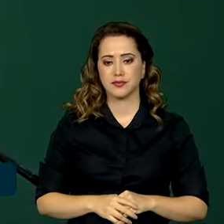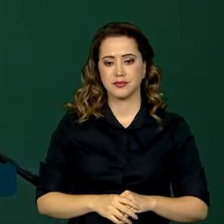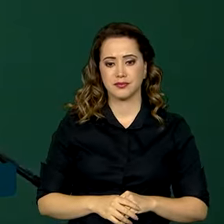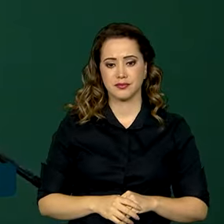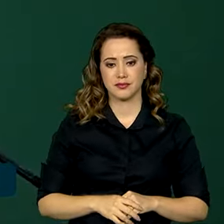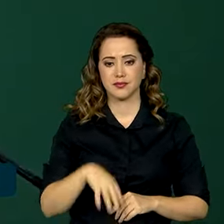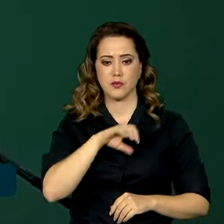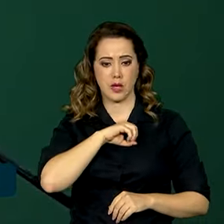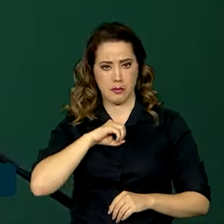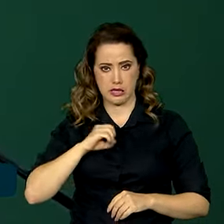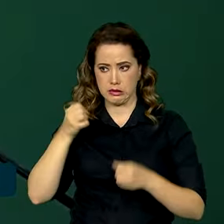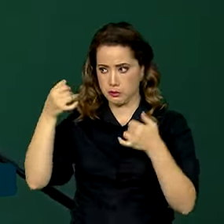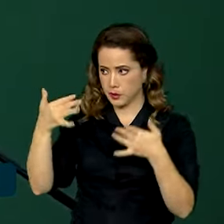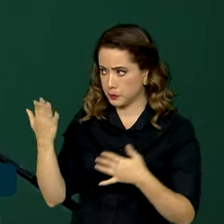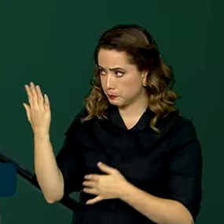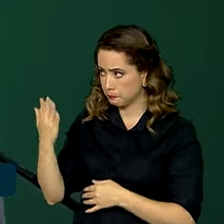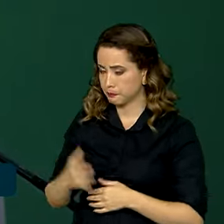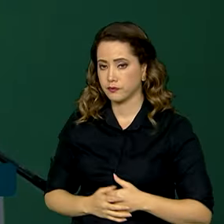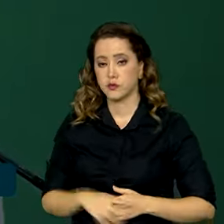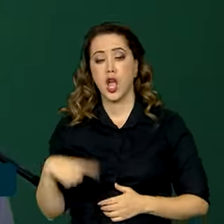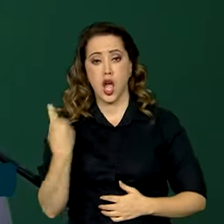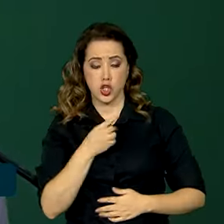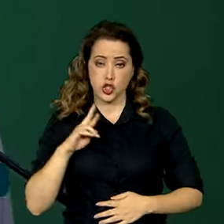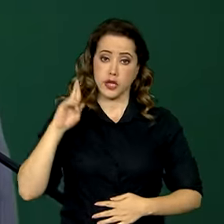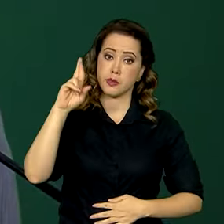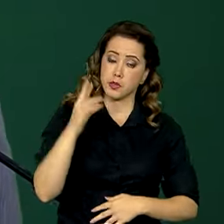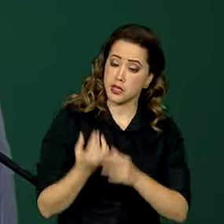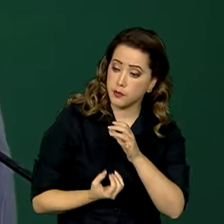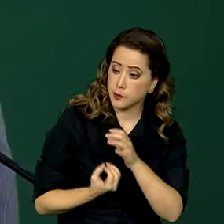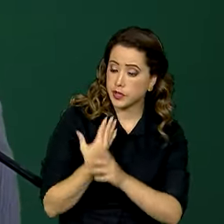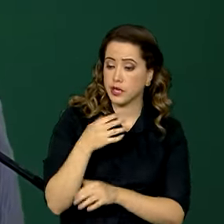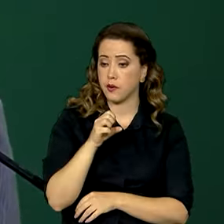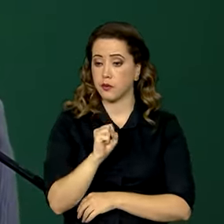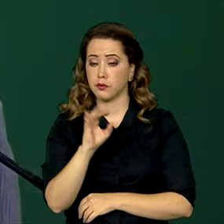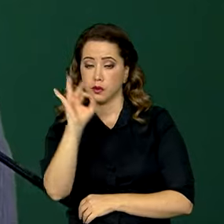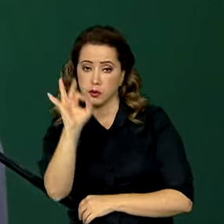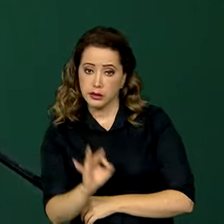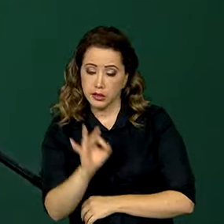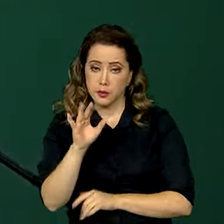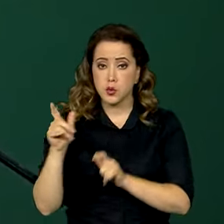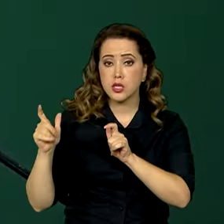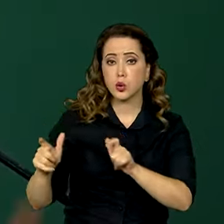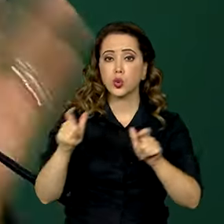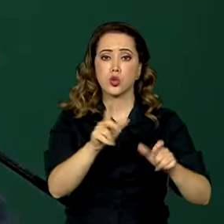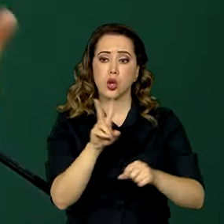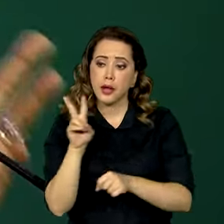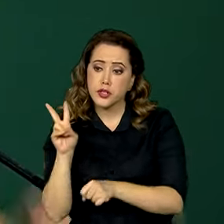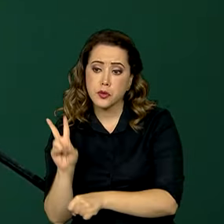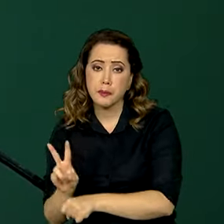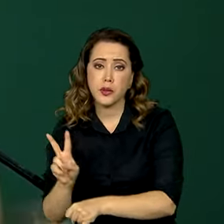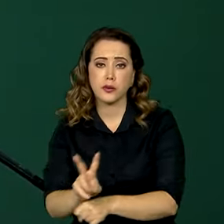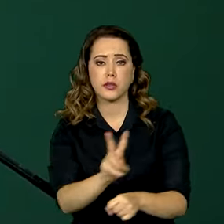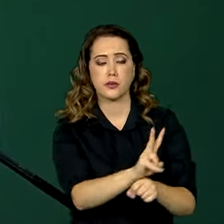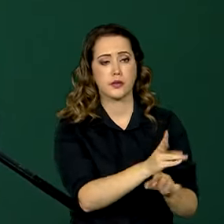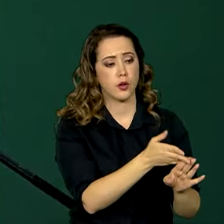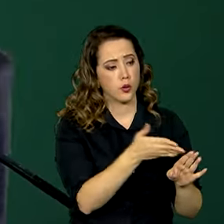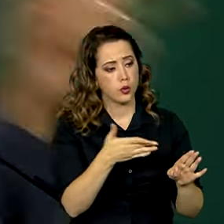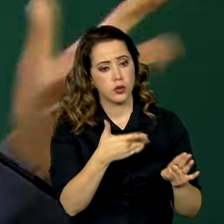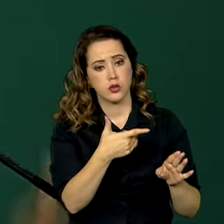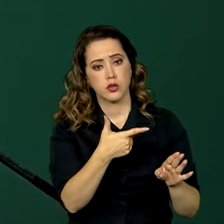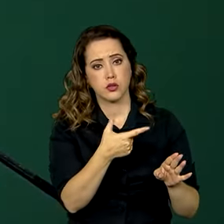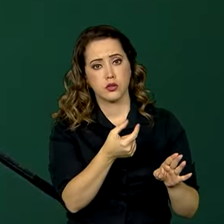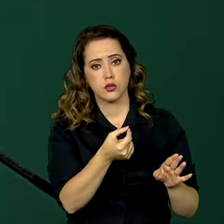Fomos responsáveis por criar 80% das áreas protegidas de 2003